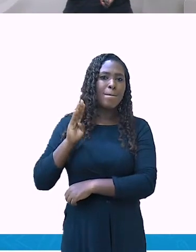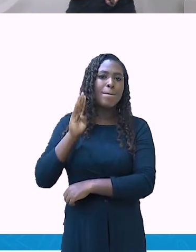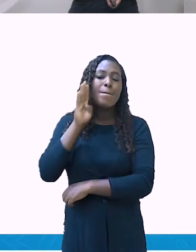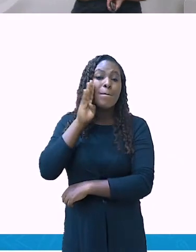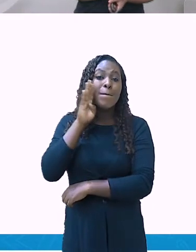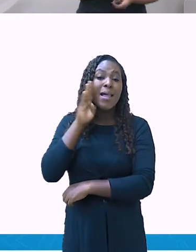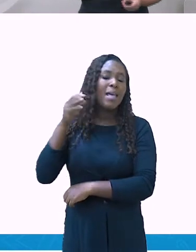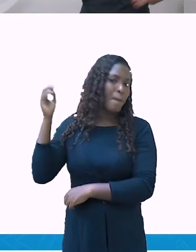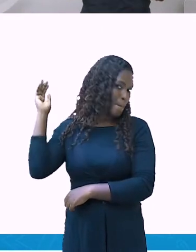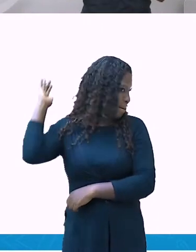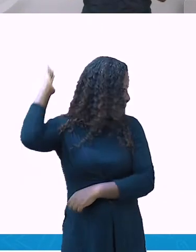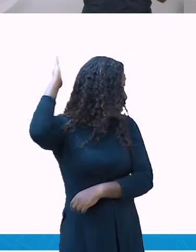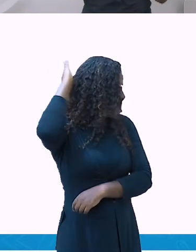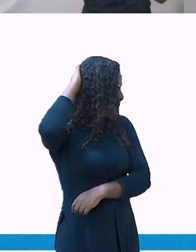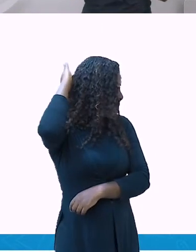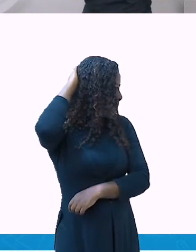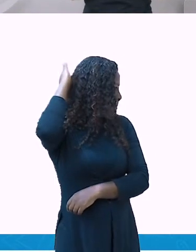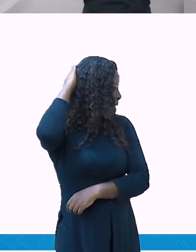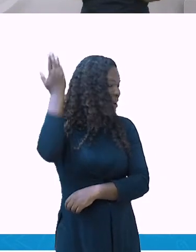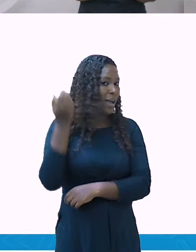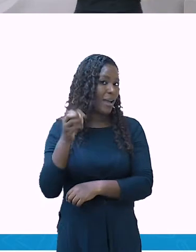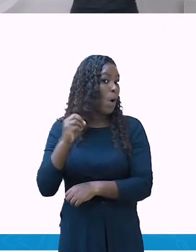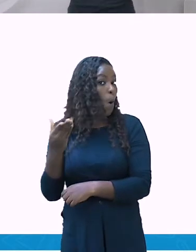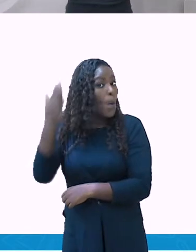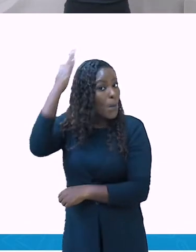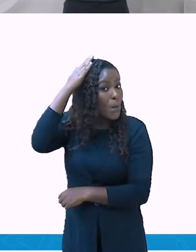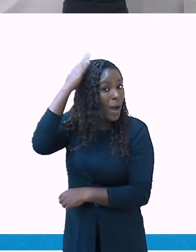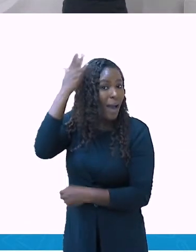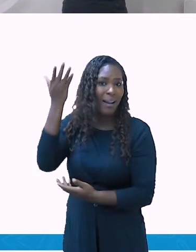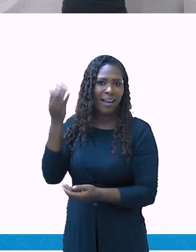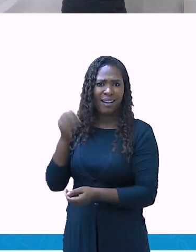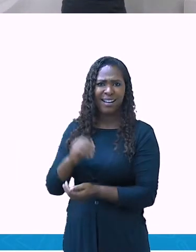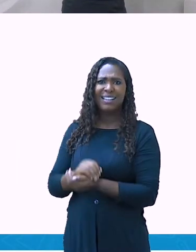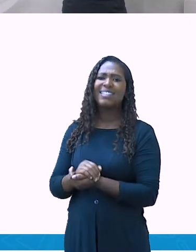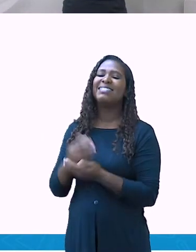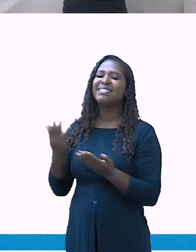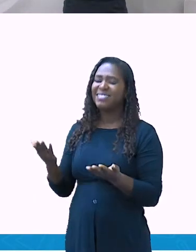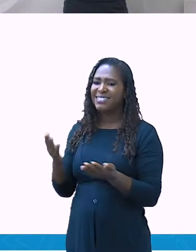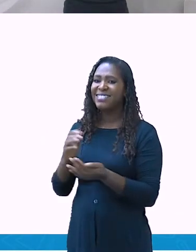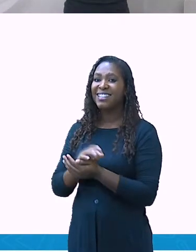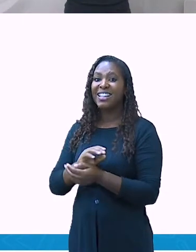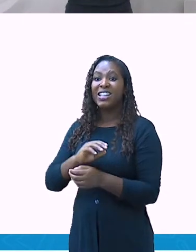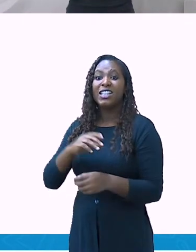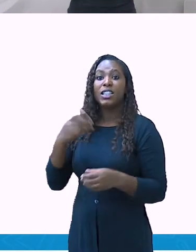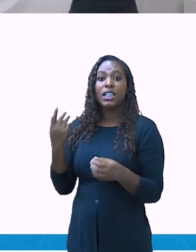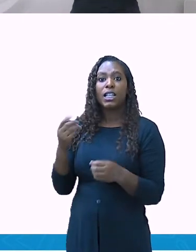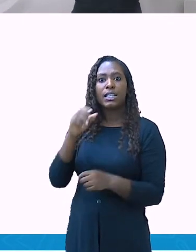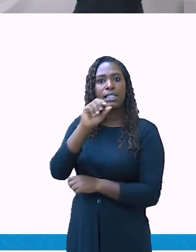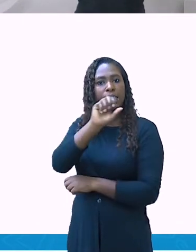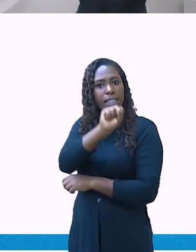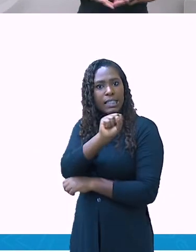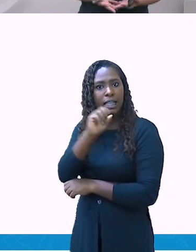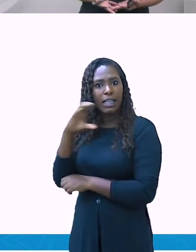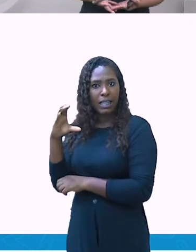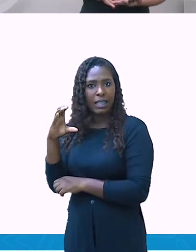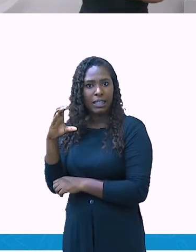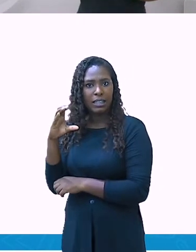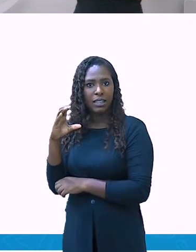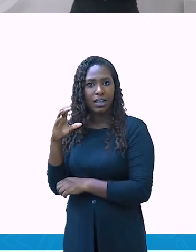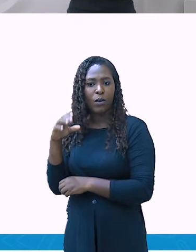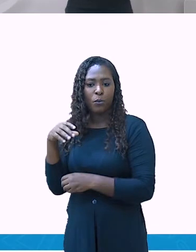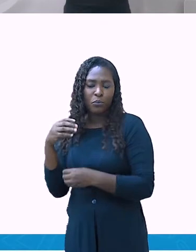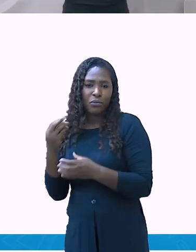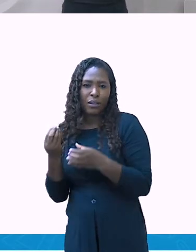Catarina, que é Laguna, perto de Laguna, em Santa Catarina. O objetivo era